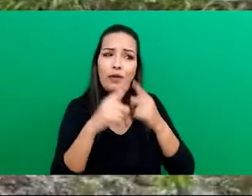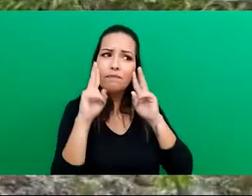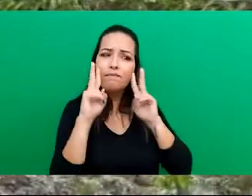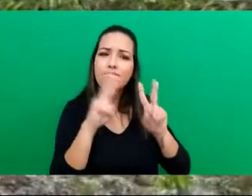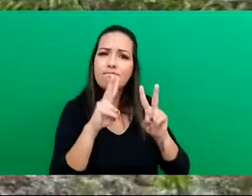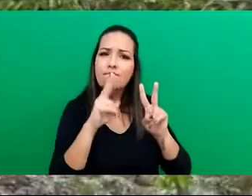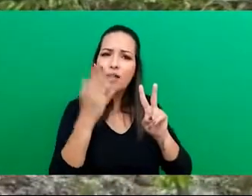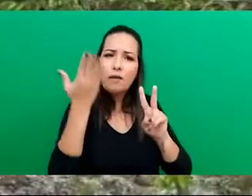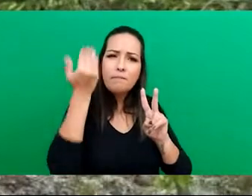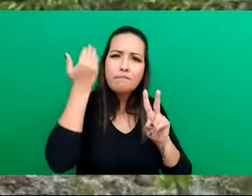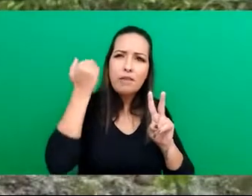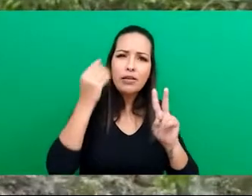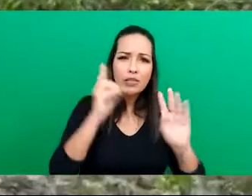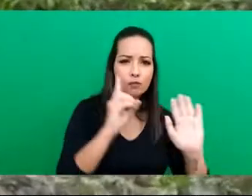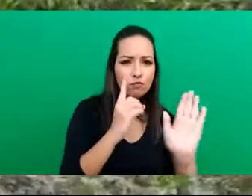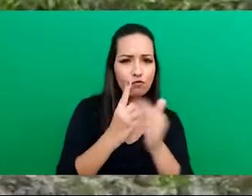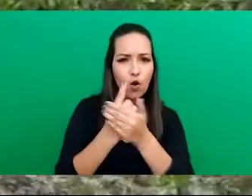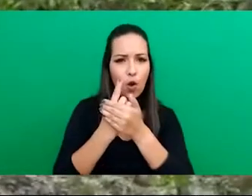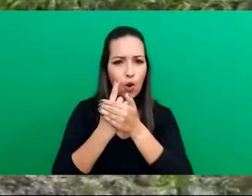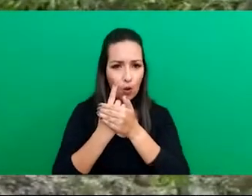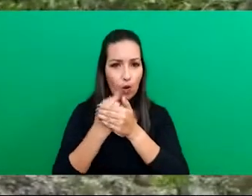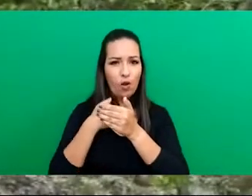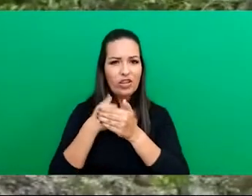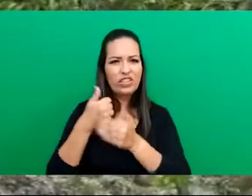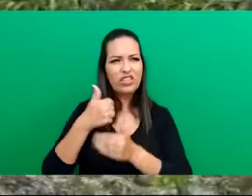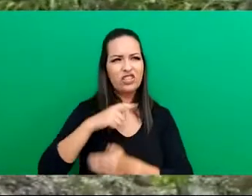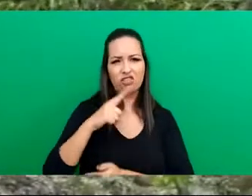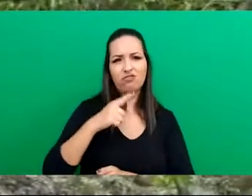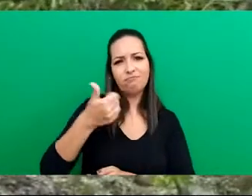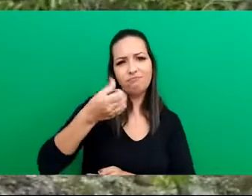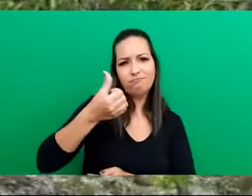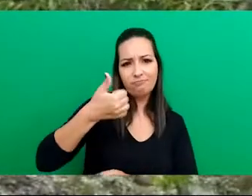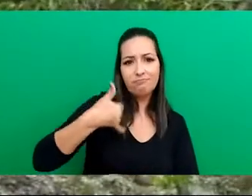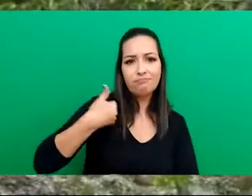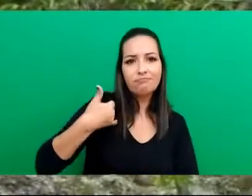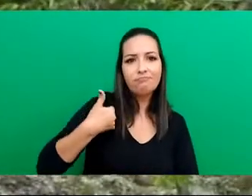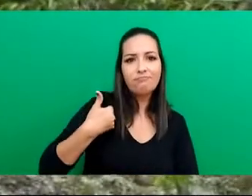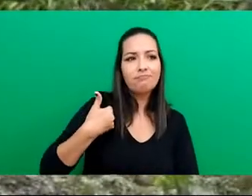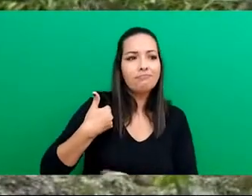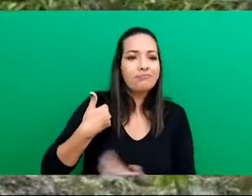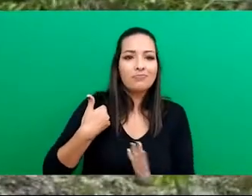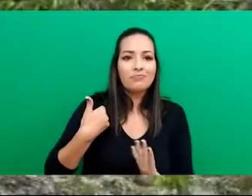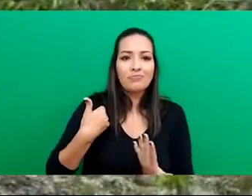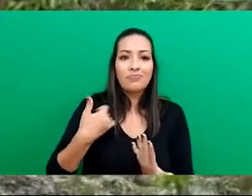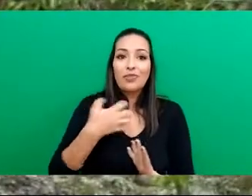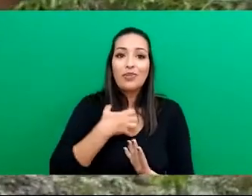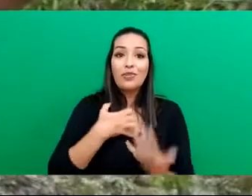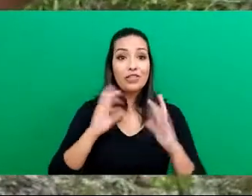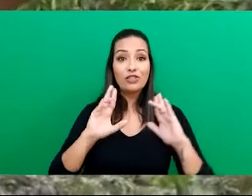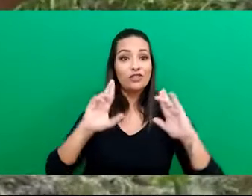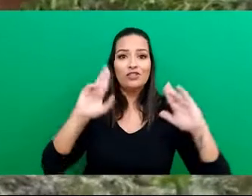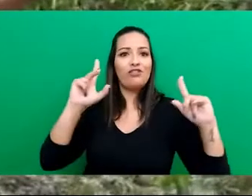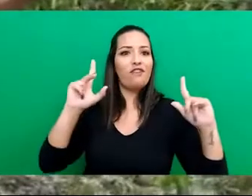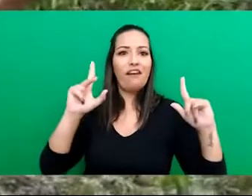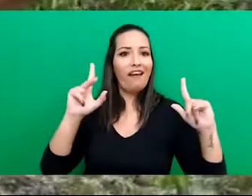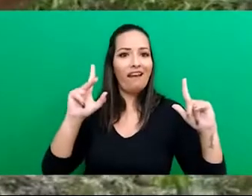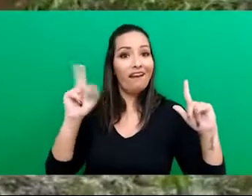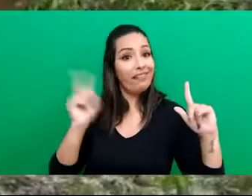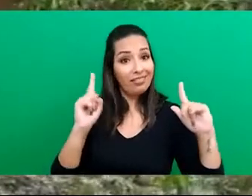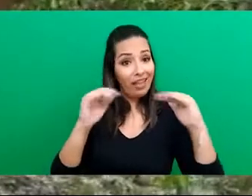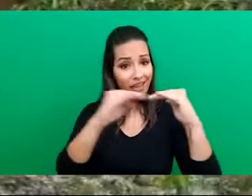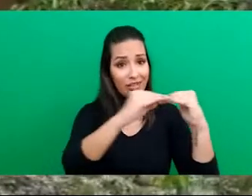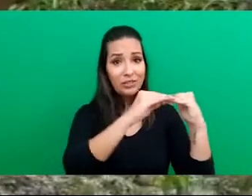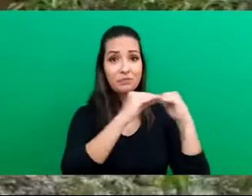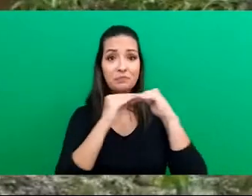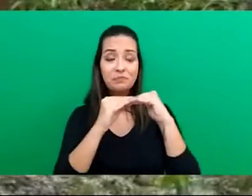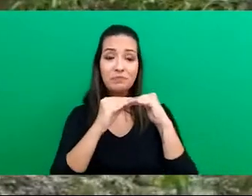quando eu fui acolhida no movimento com apenas 16 anos, eu não me senti de forma nenhuma diferente de nenhuma